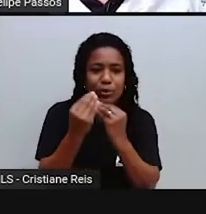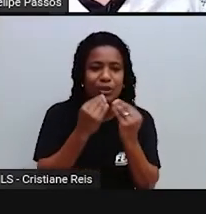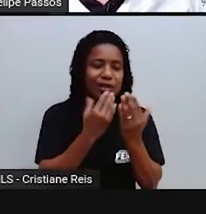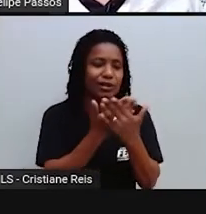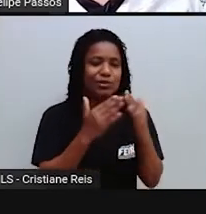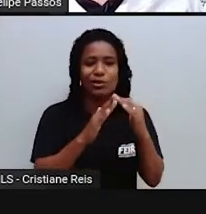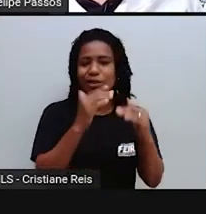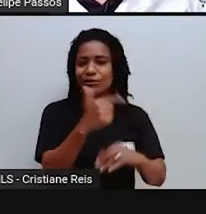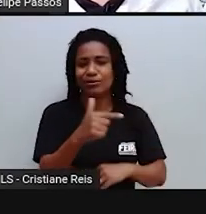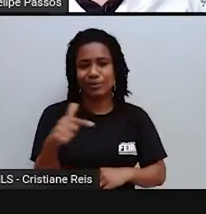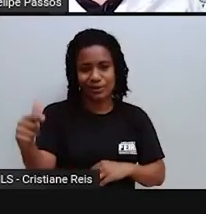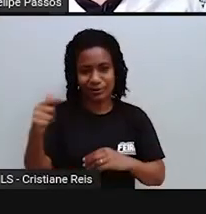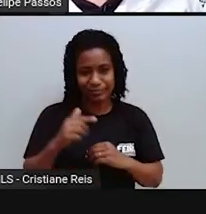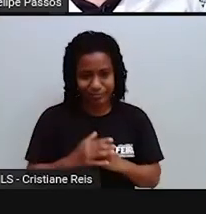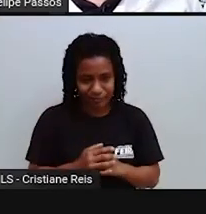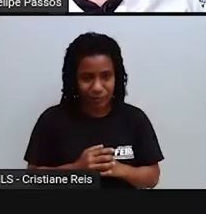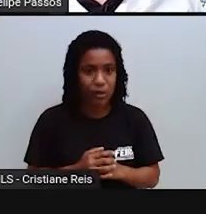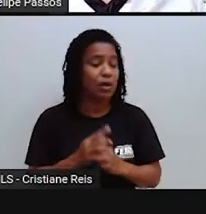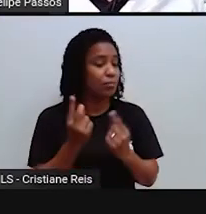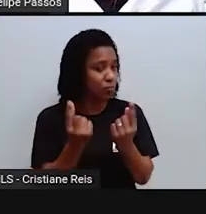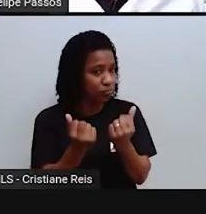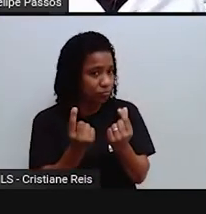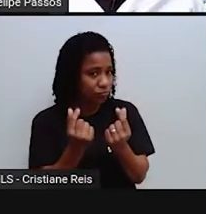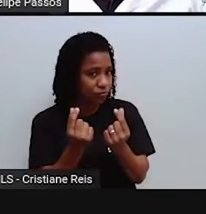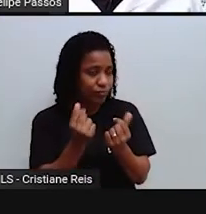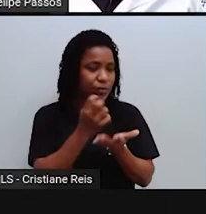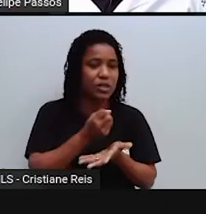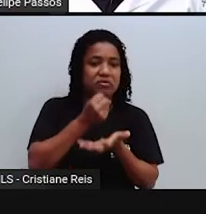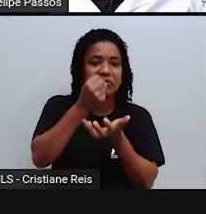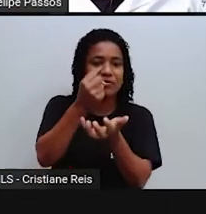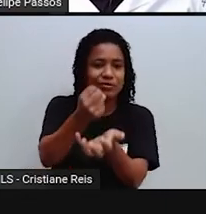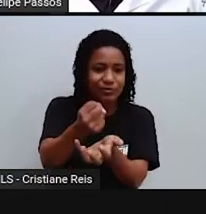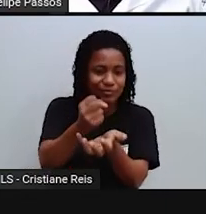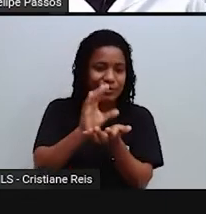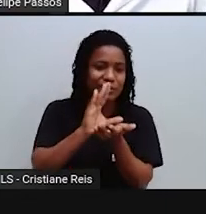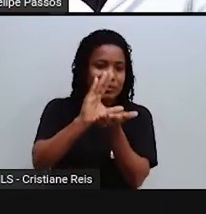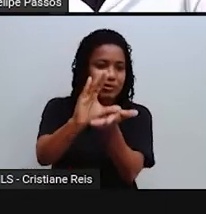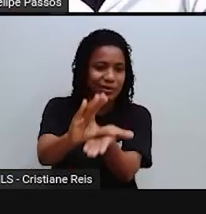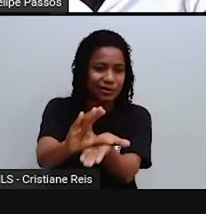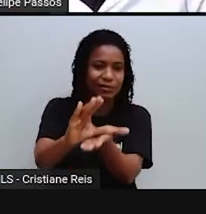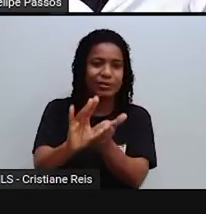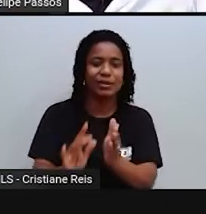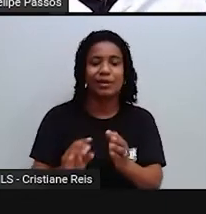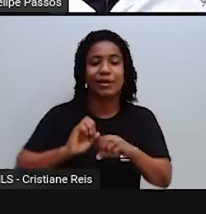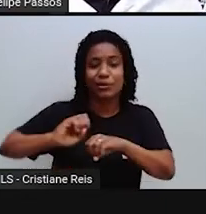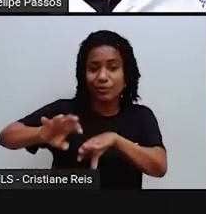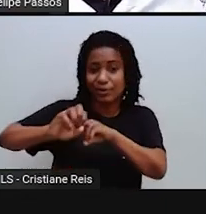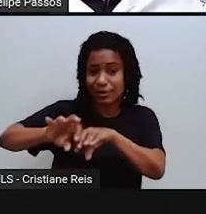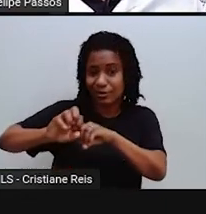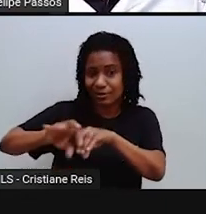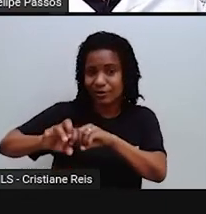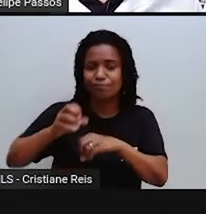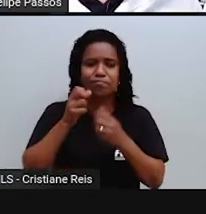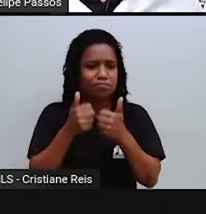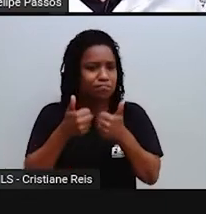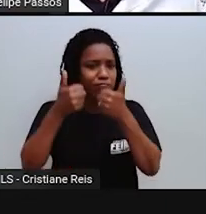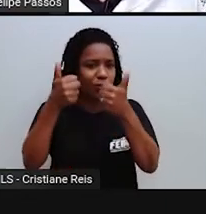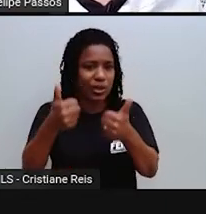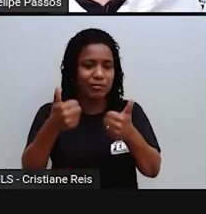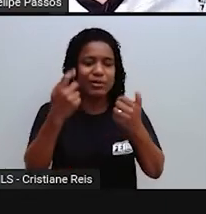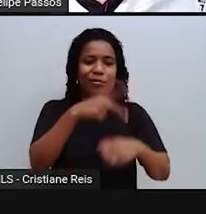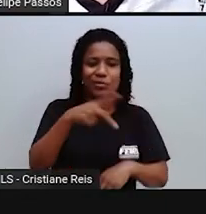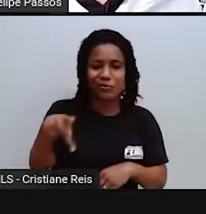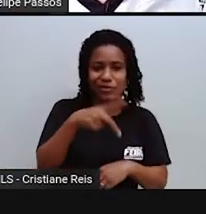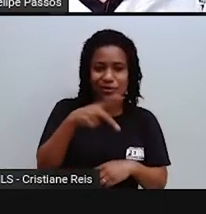Então, esse investimento em educação de qualidade vai desde a formação do professor até a sala de aula, onde a vai ter o professor